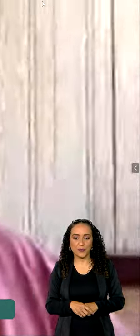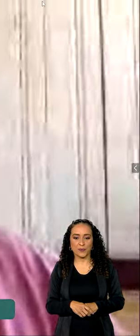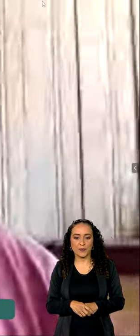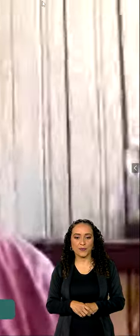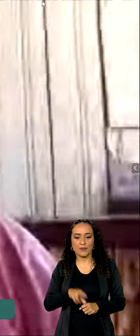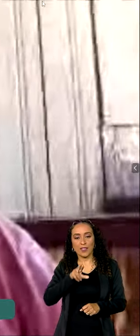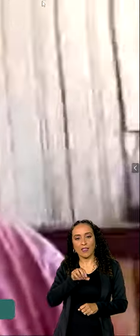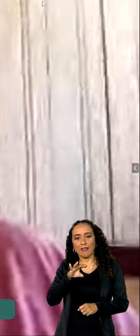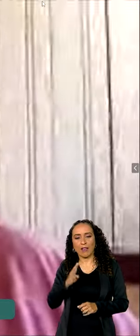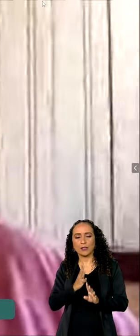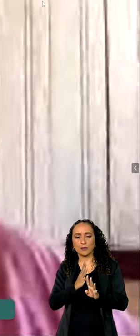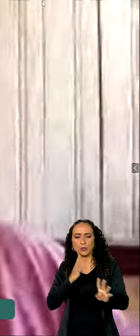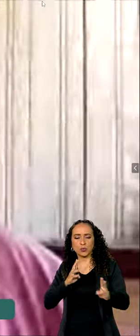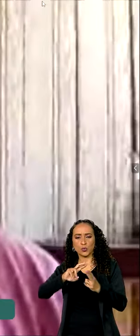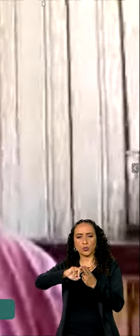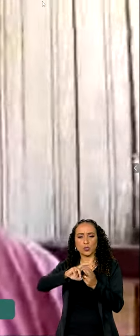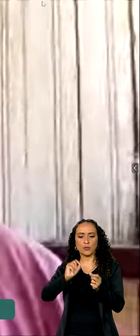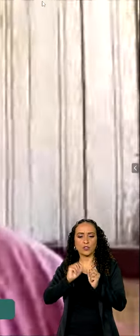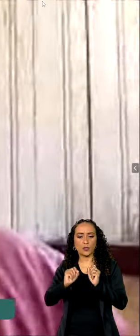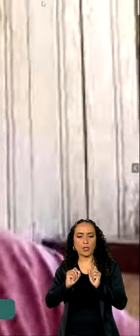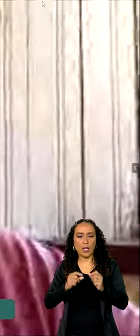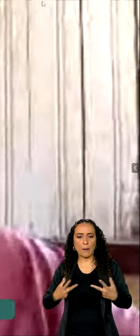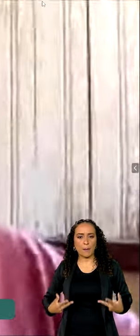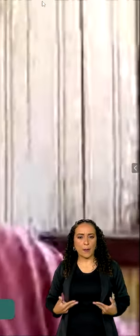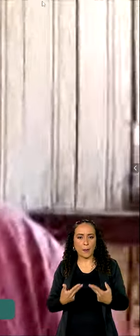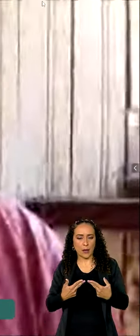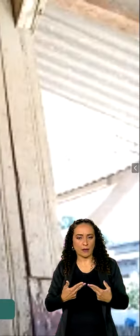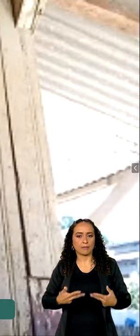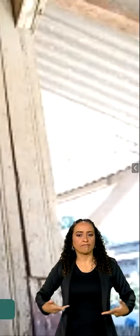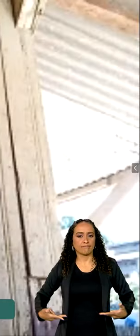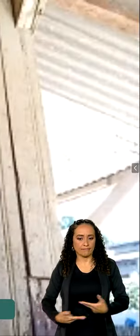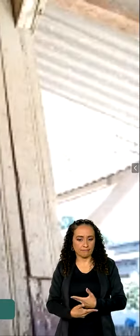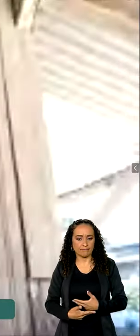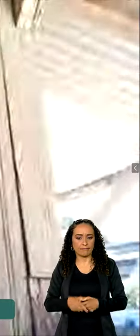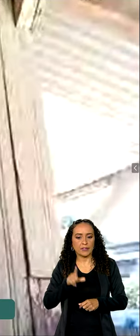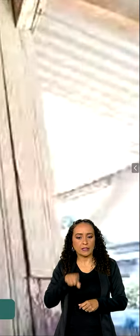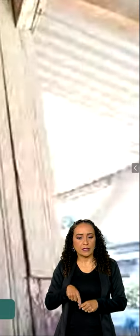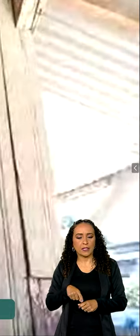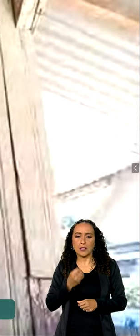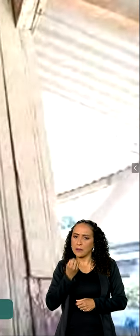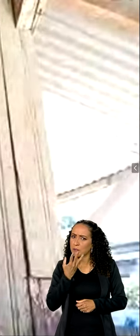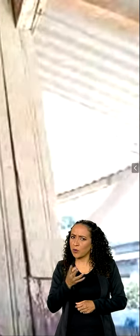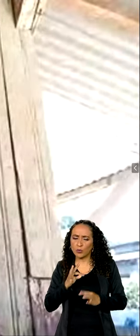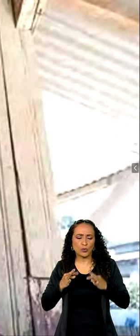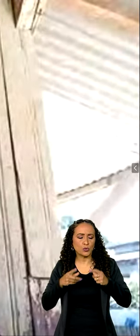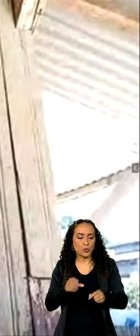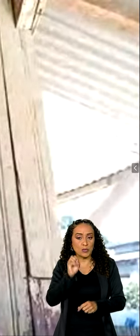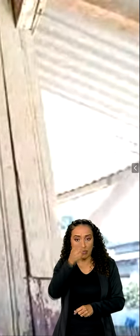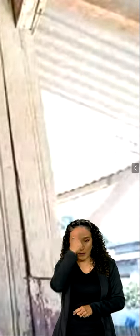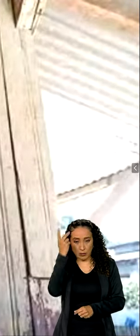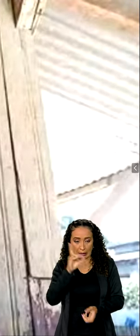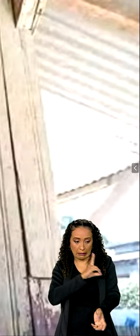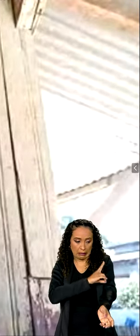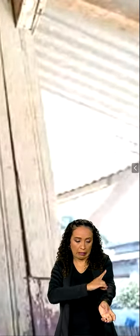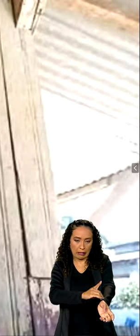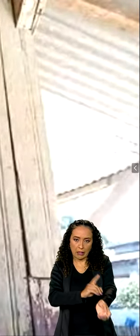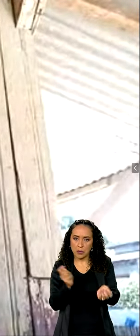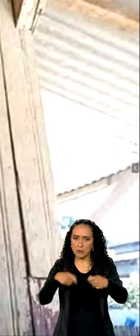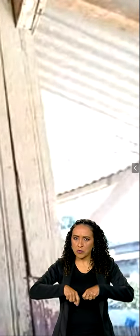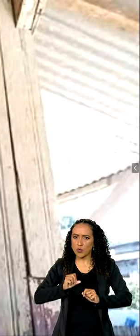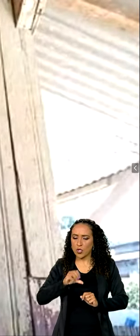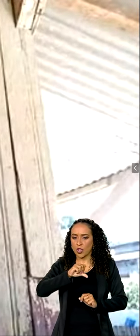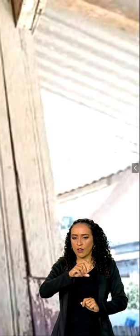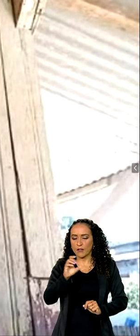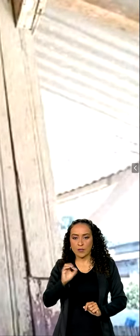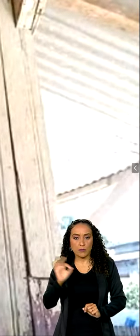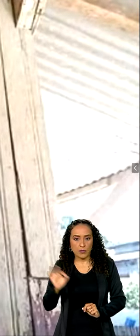Ricardo está na fila do SUS para fazer cirurgia bariátrica. Ela beneficia em tudo. Quem tem diabetes, 90% ou mais